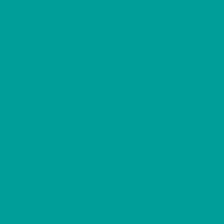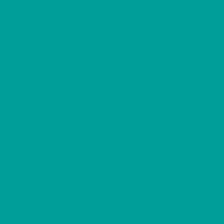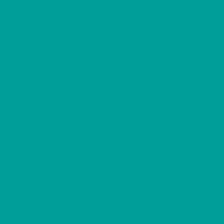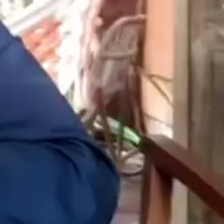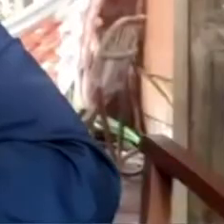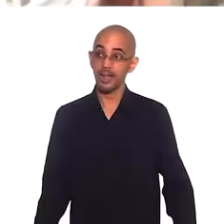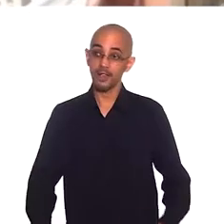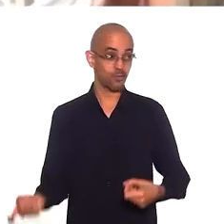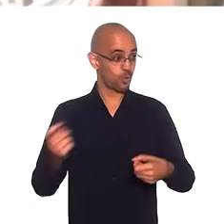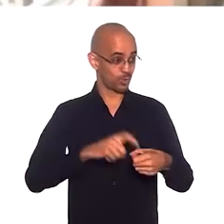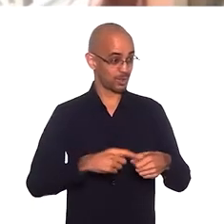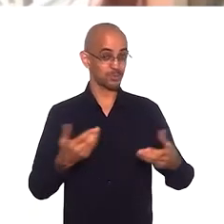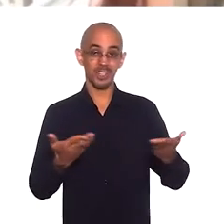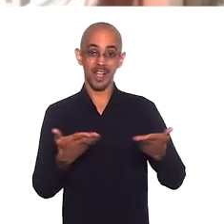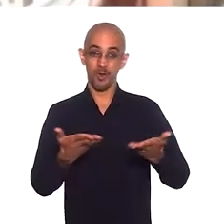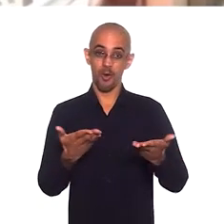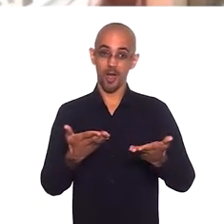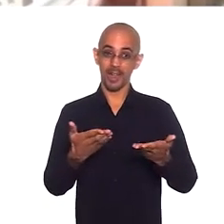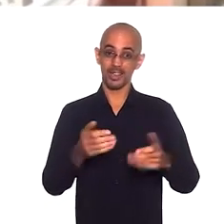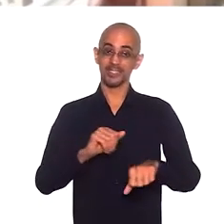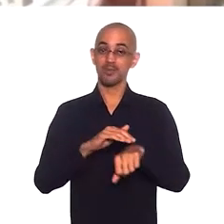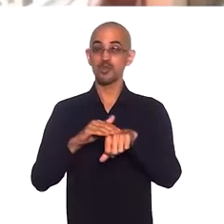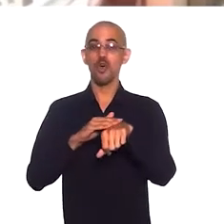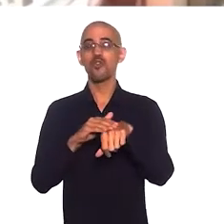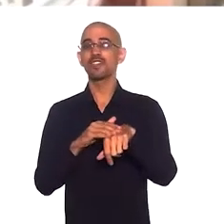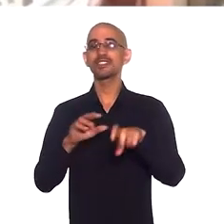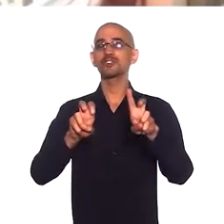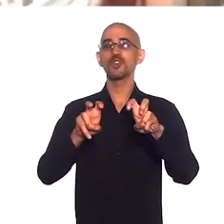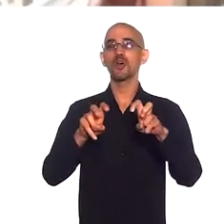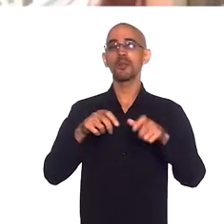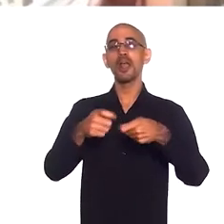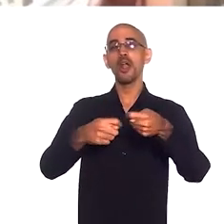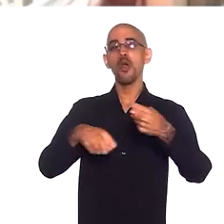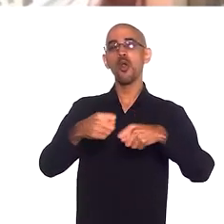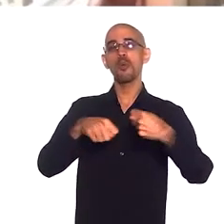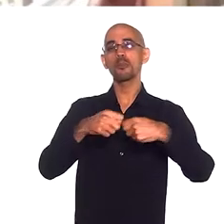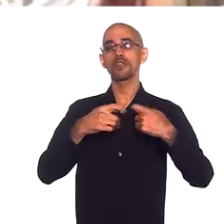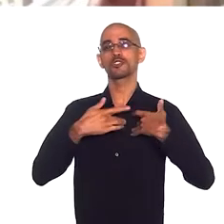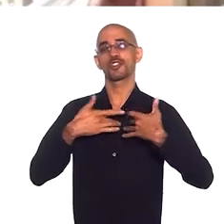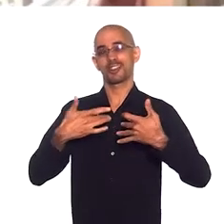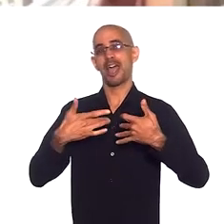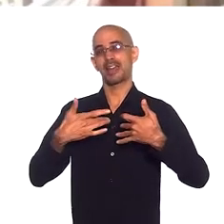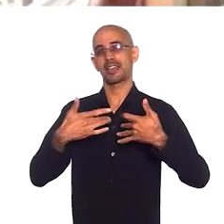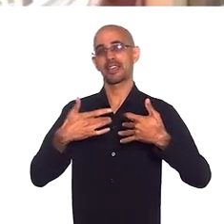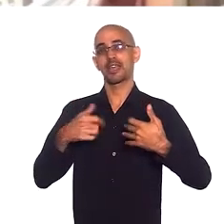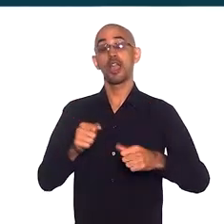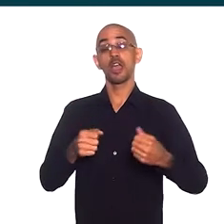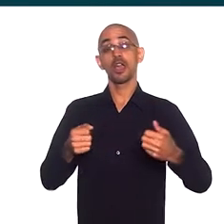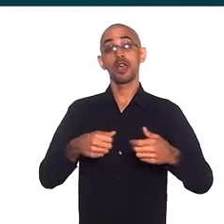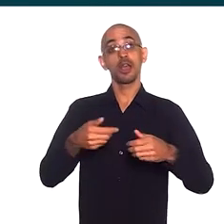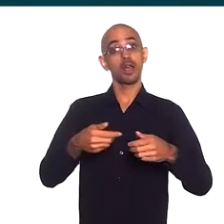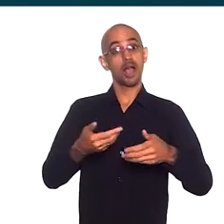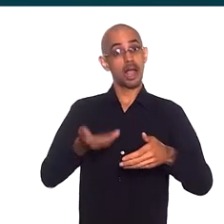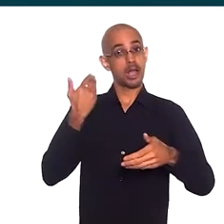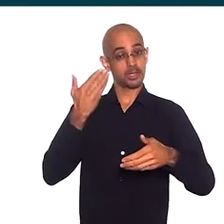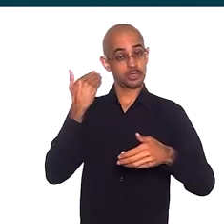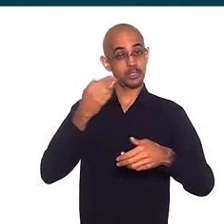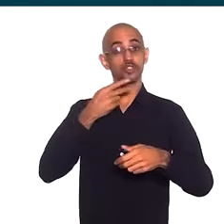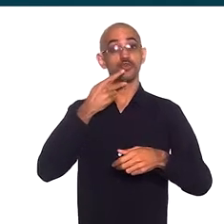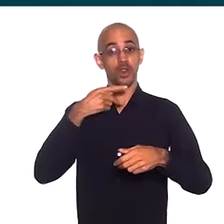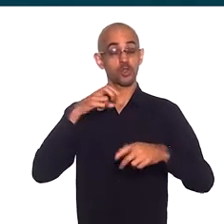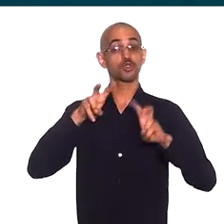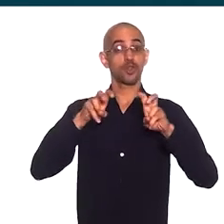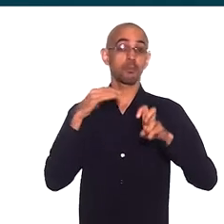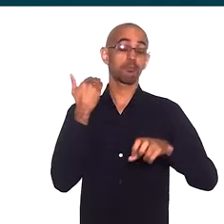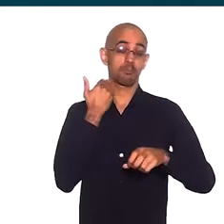Estamos de volta, hoje estamos conversando sobre economia solidária e no bloco anterior a gente falou sobre bancos, sobre